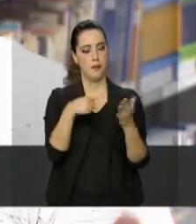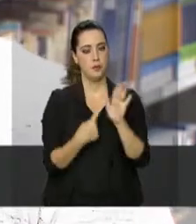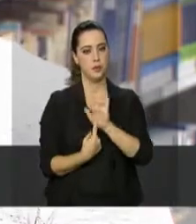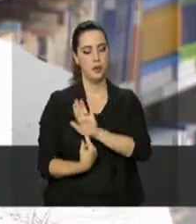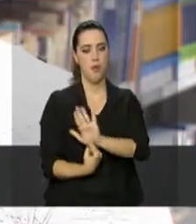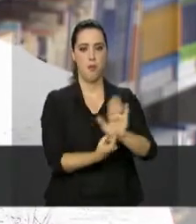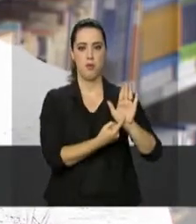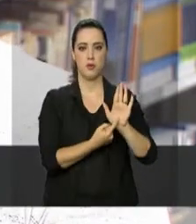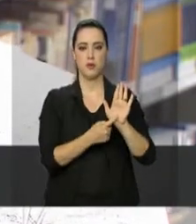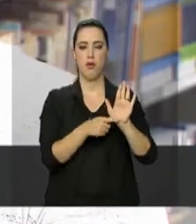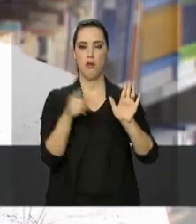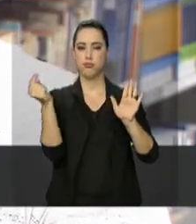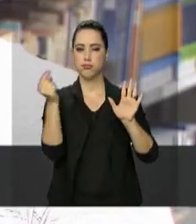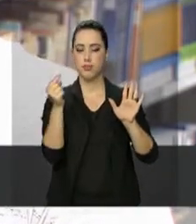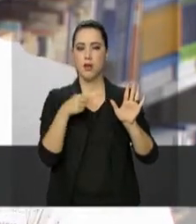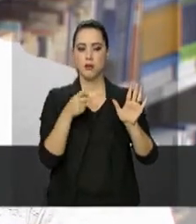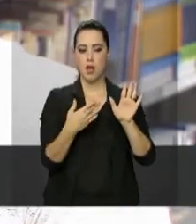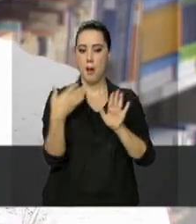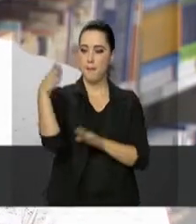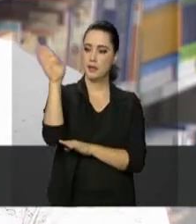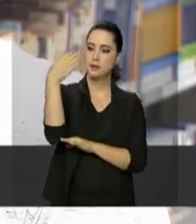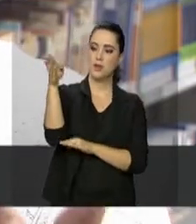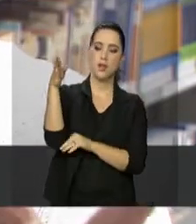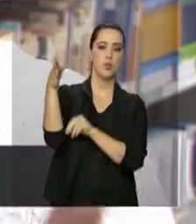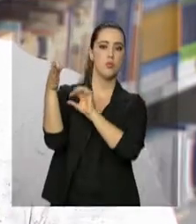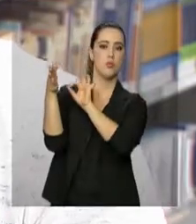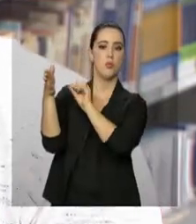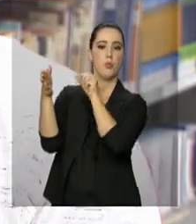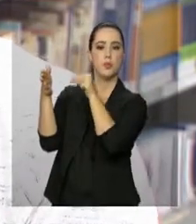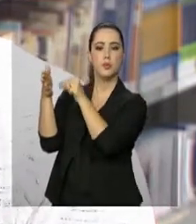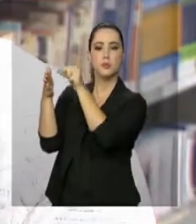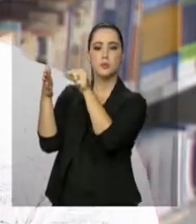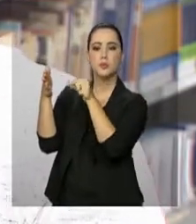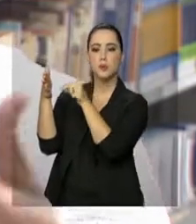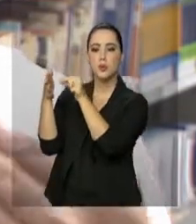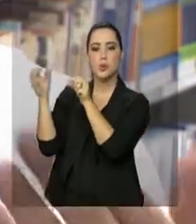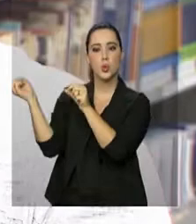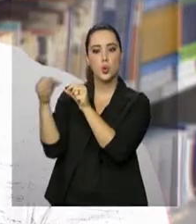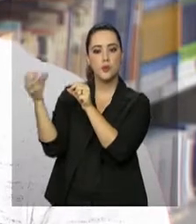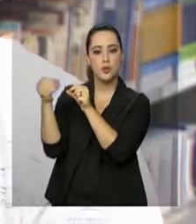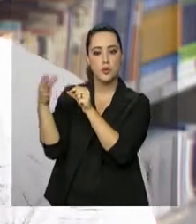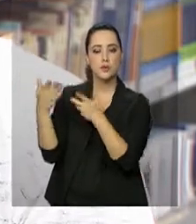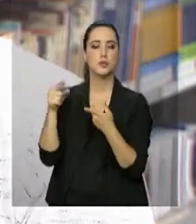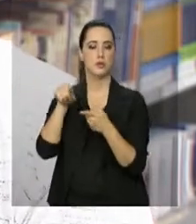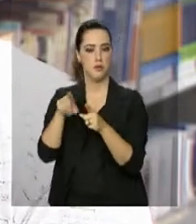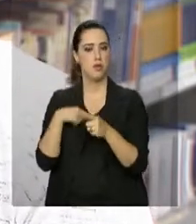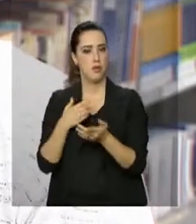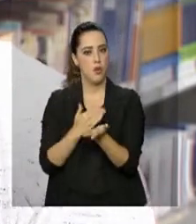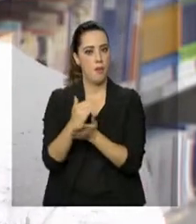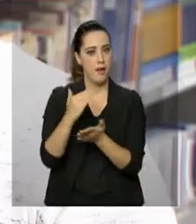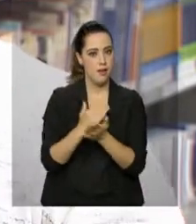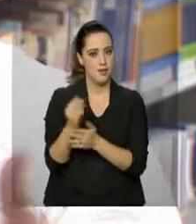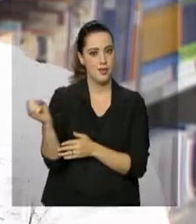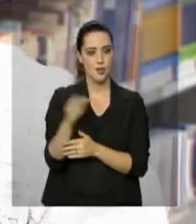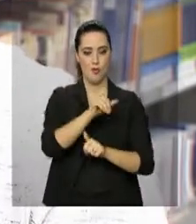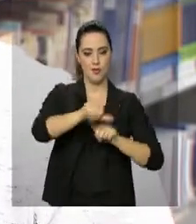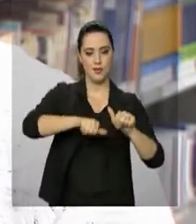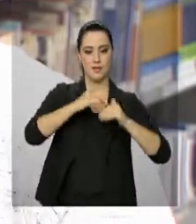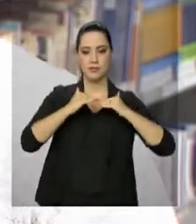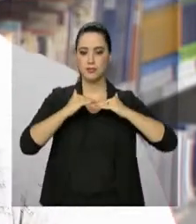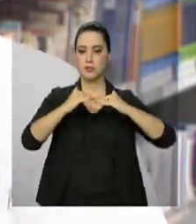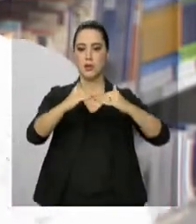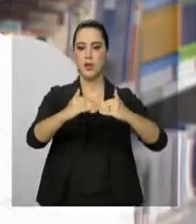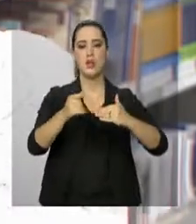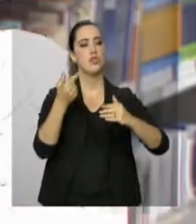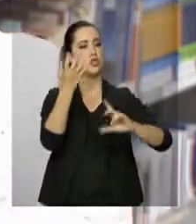poder estabelecer um novo conjunto de símbolos que vai representar o Brasil agora a partir da República. O hino